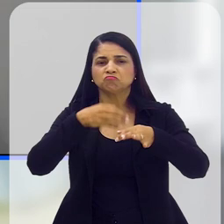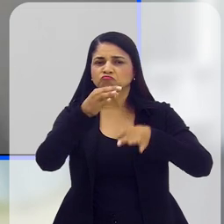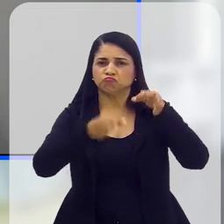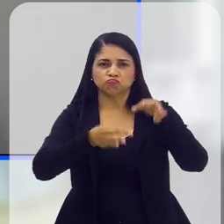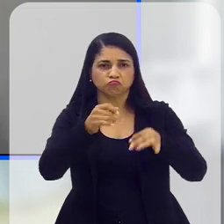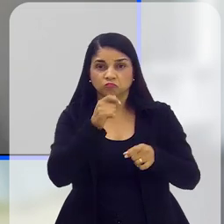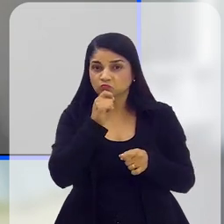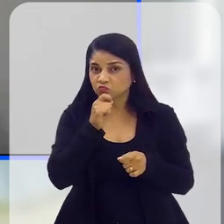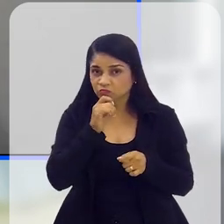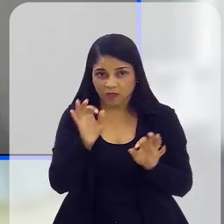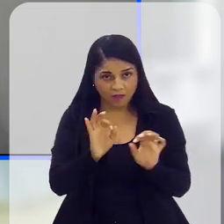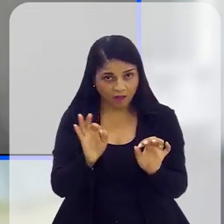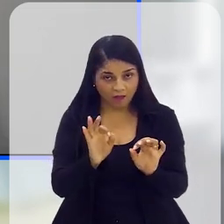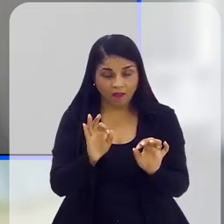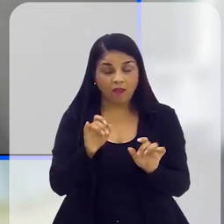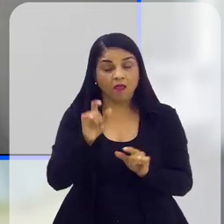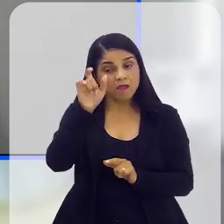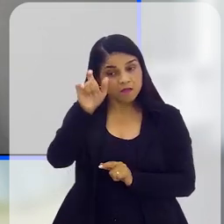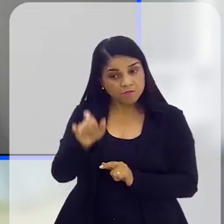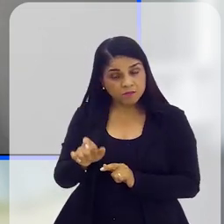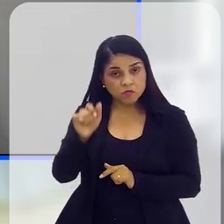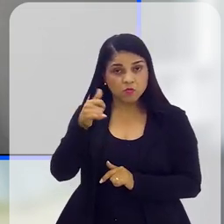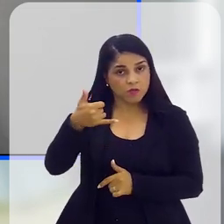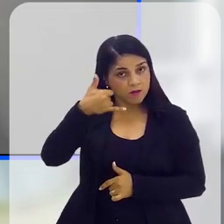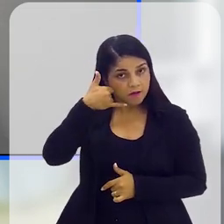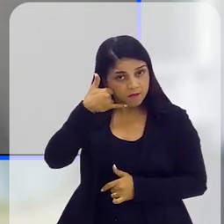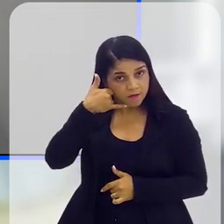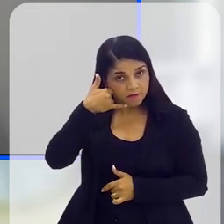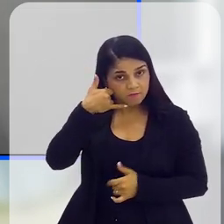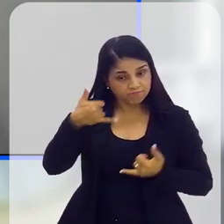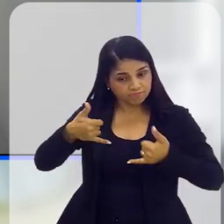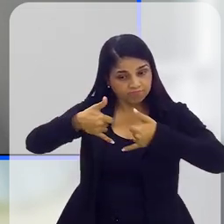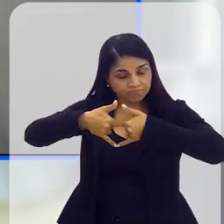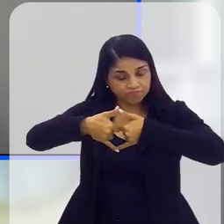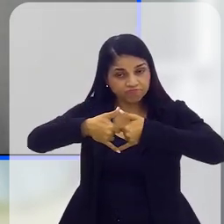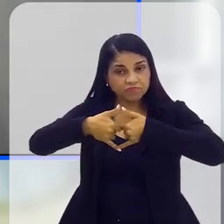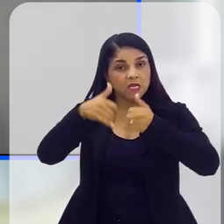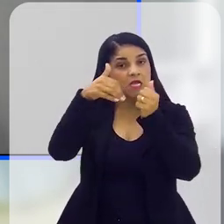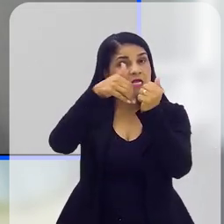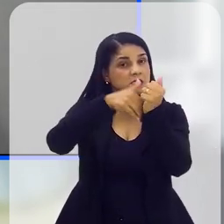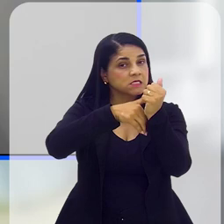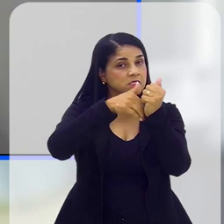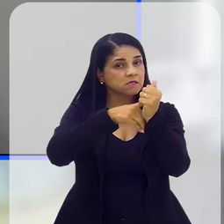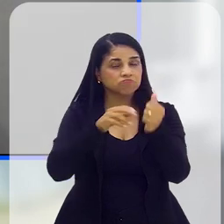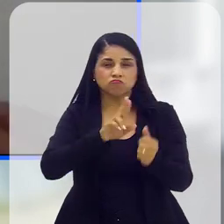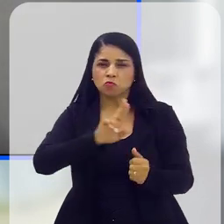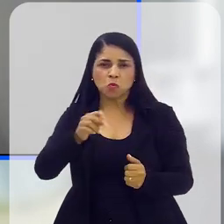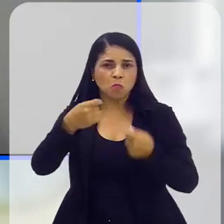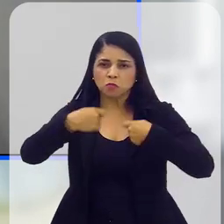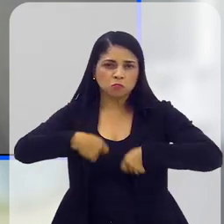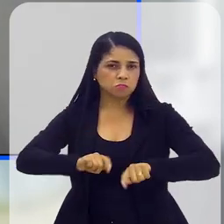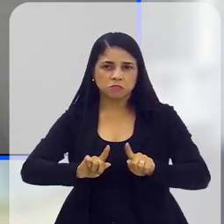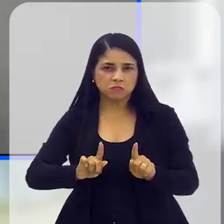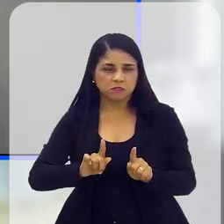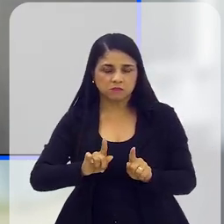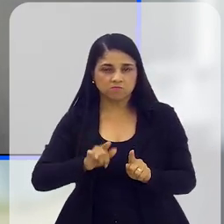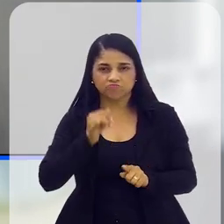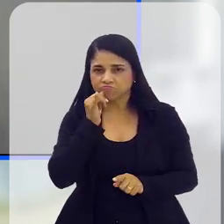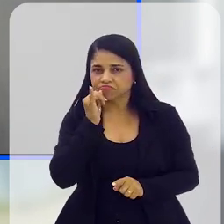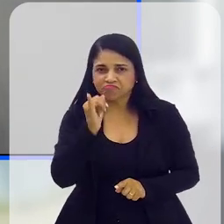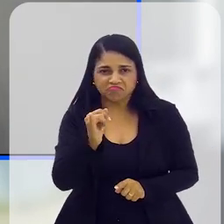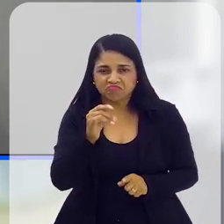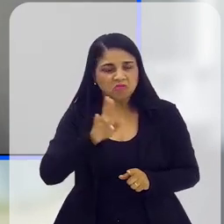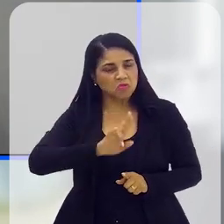E algo importante, a pessoa que liga, ela tem direito ao sigilo e ao anonimato. A pessoa que ligar não